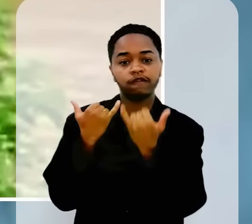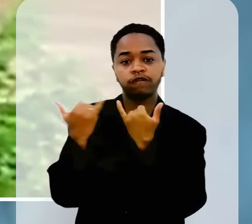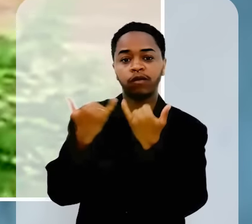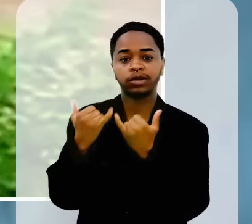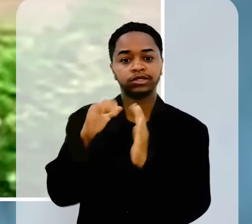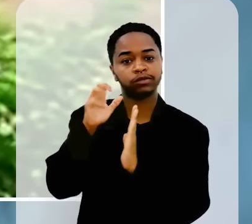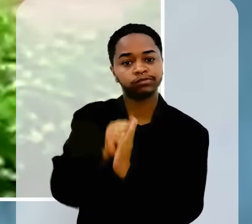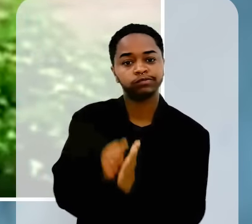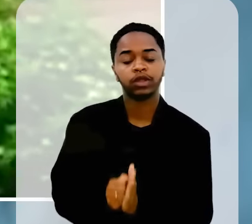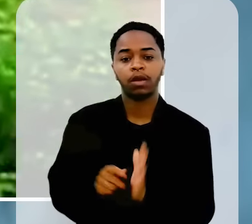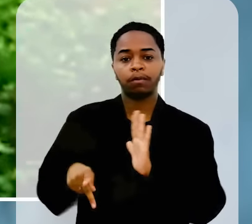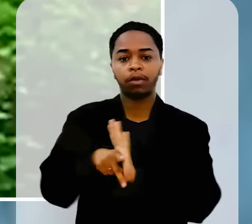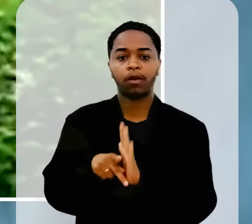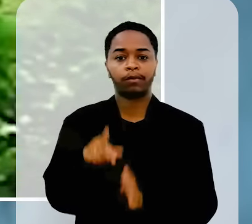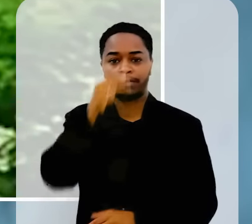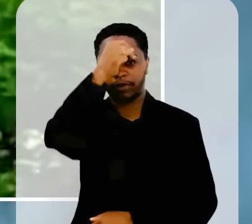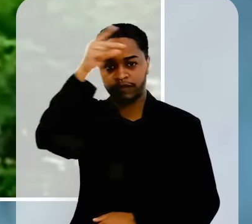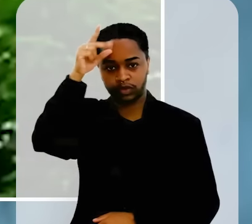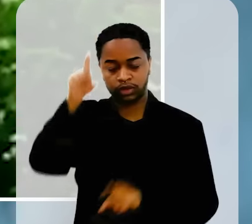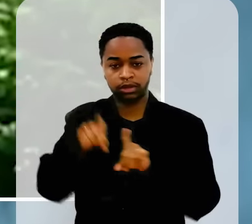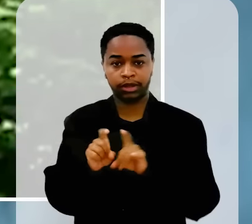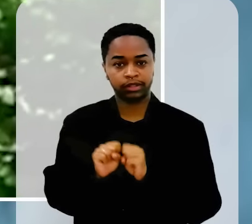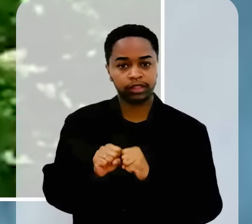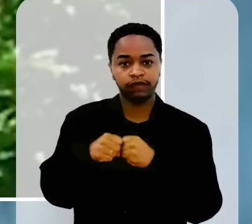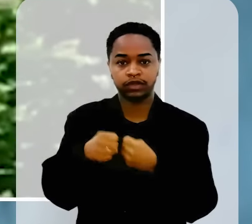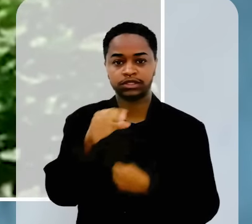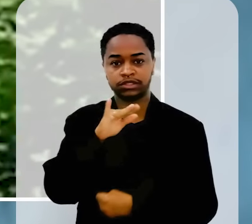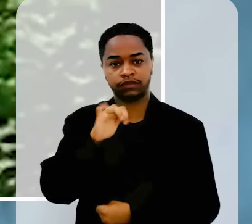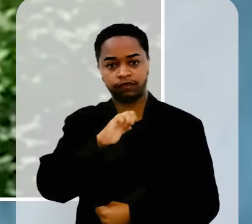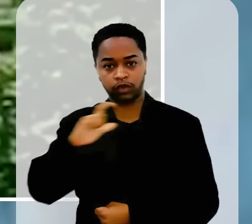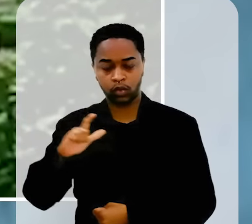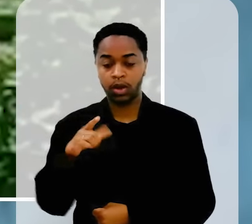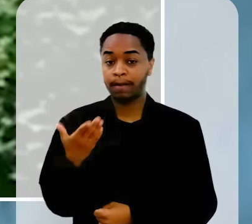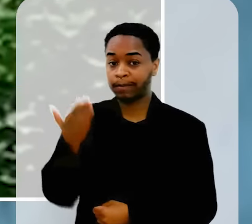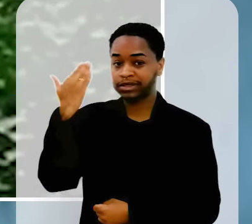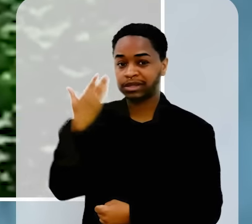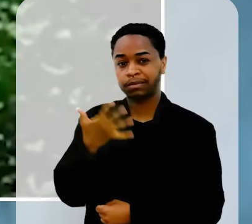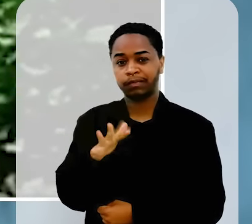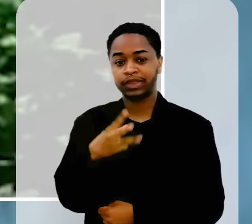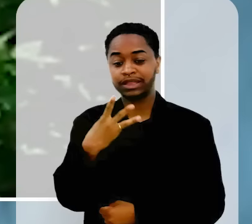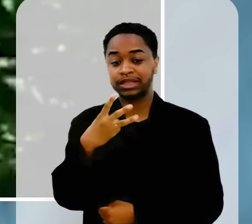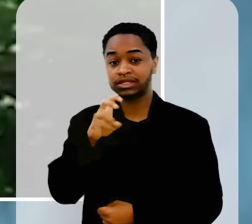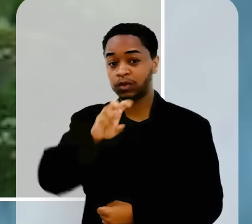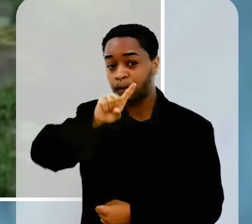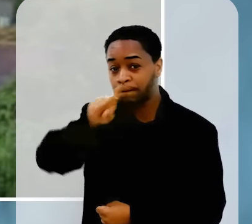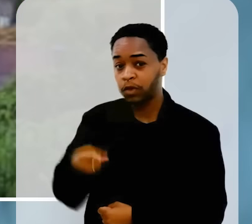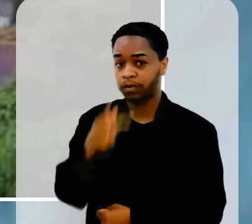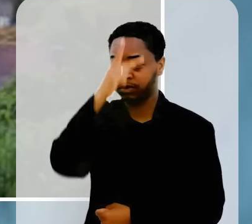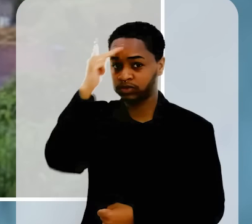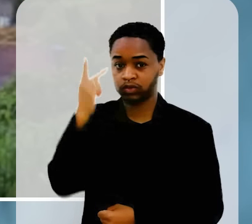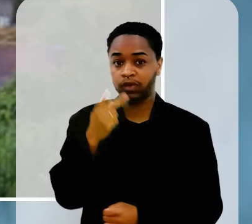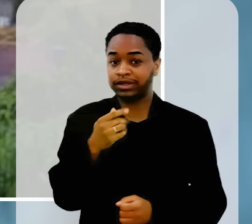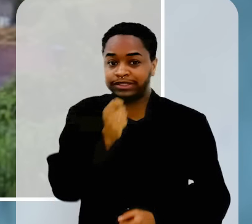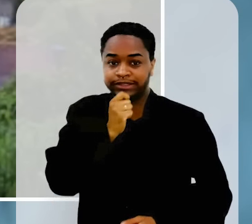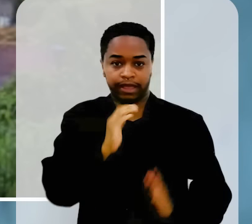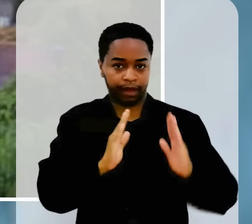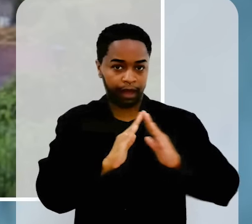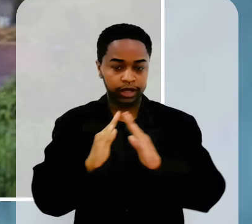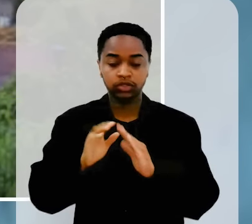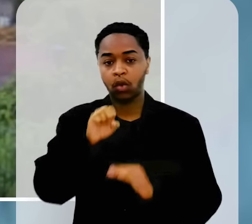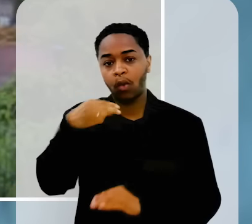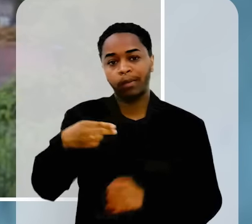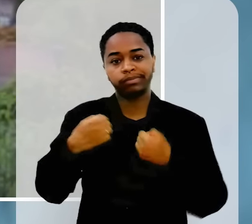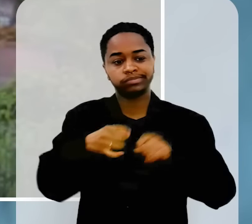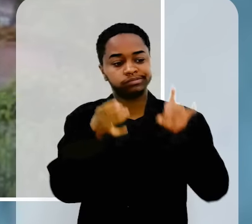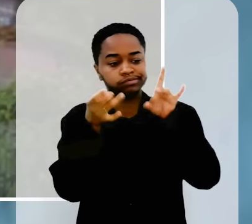prefeituras e da Defesa Civil do Estado, na época, cerca de 35 mil pessoas perderam suas casas ou